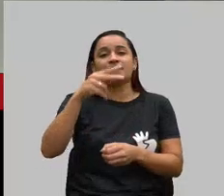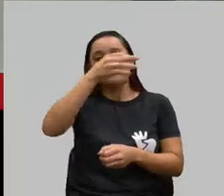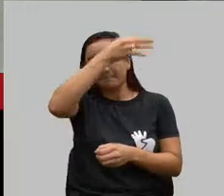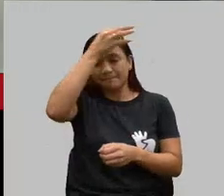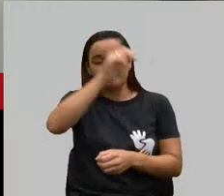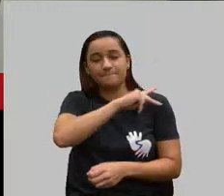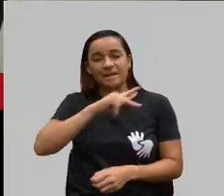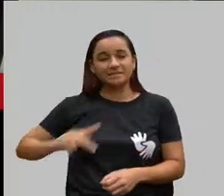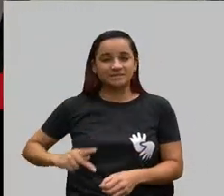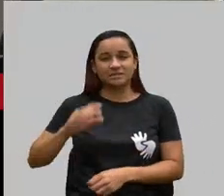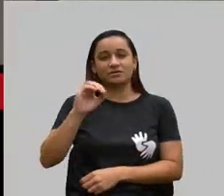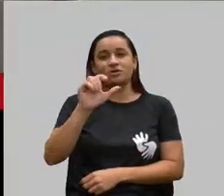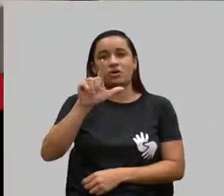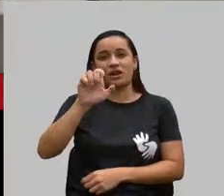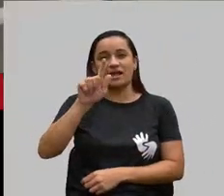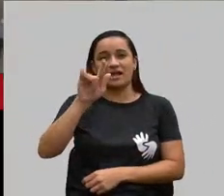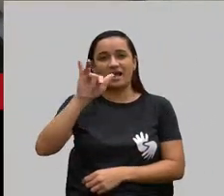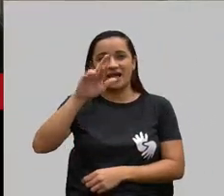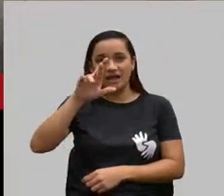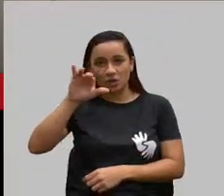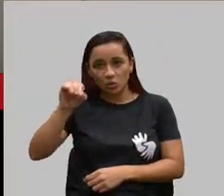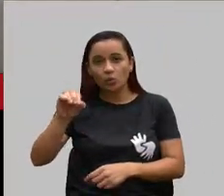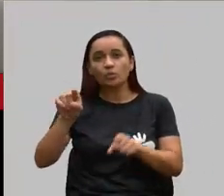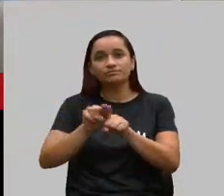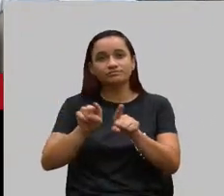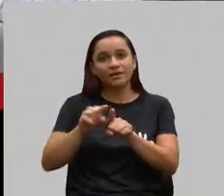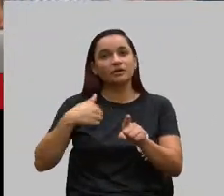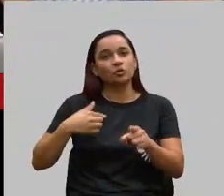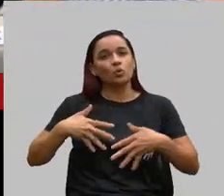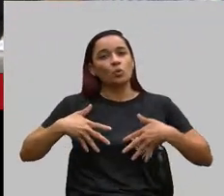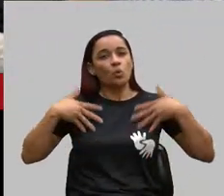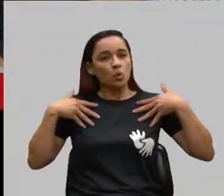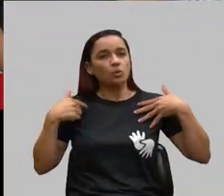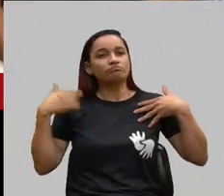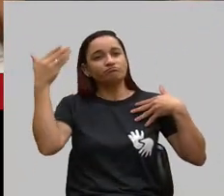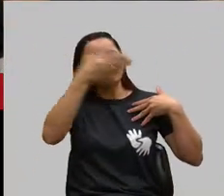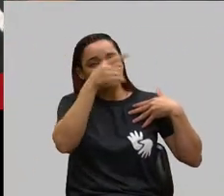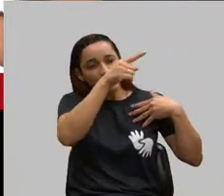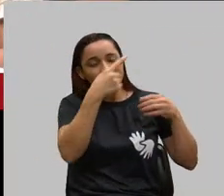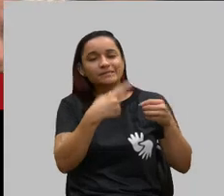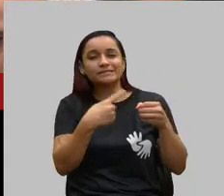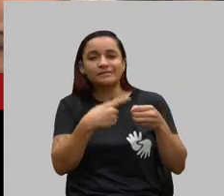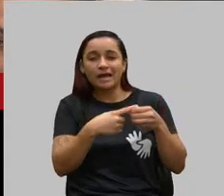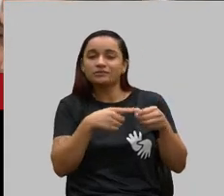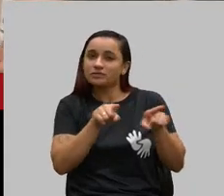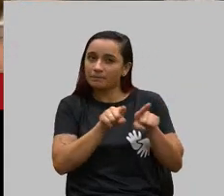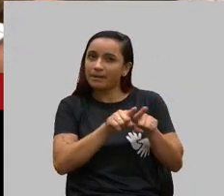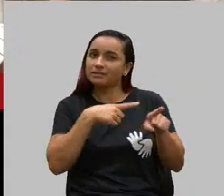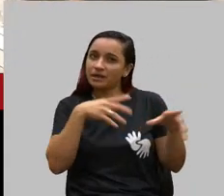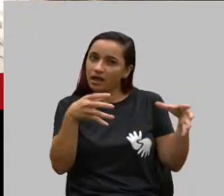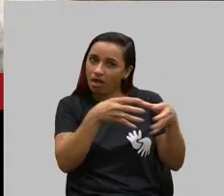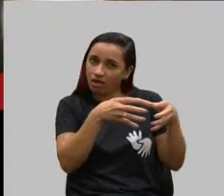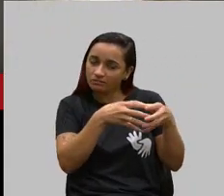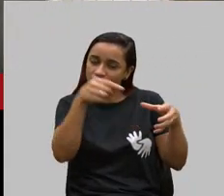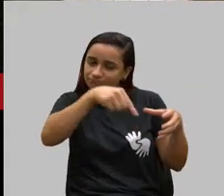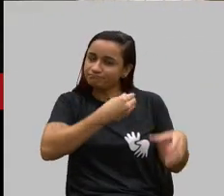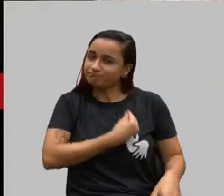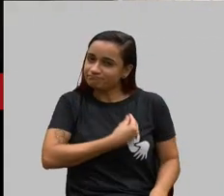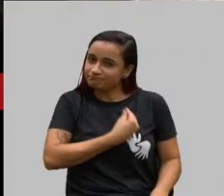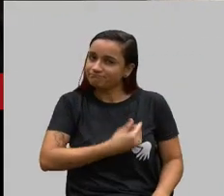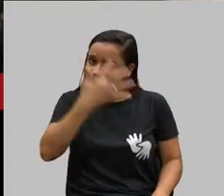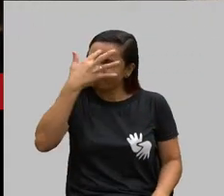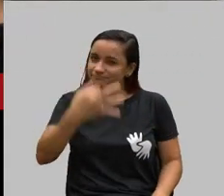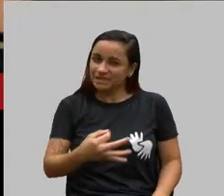de falar que eu sou a deputada majoritária dessa cidade, que trouxe aí uma equipe que realmente eu tenho certeza que vai trazer